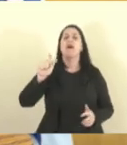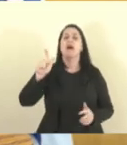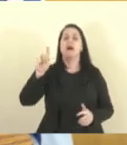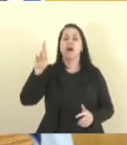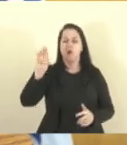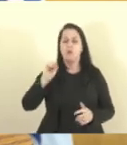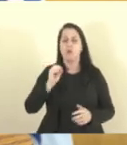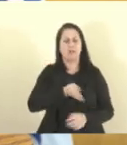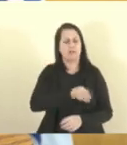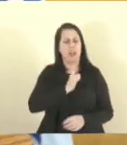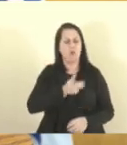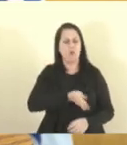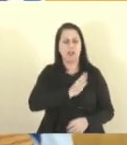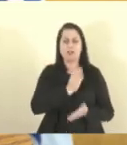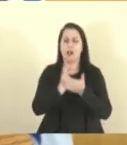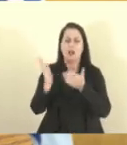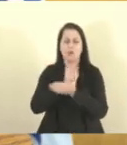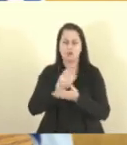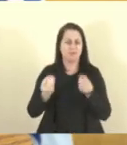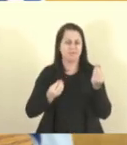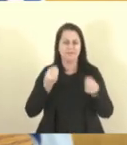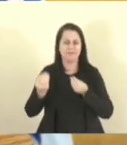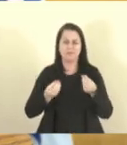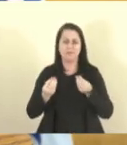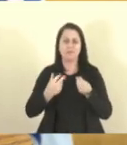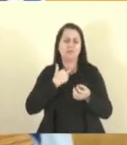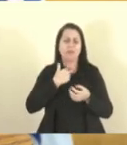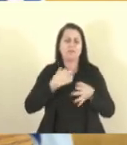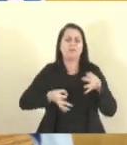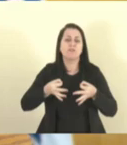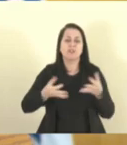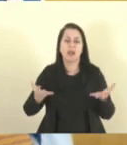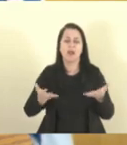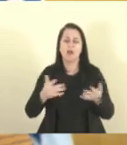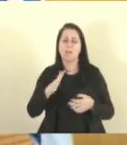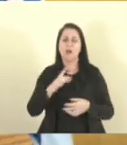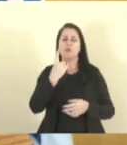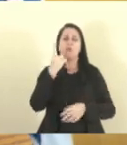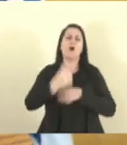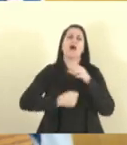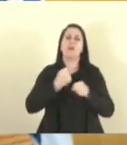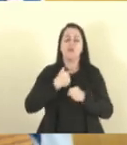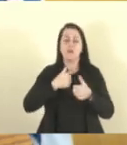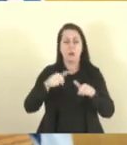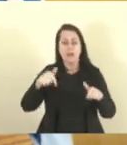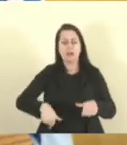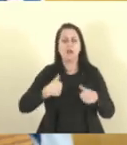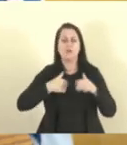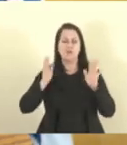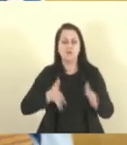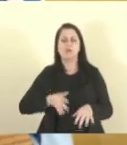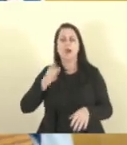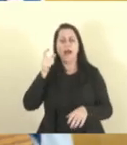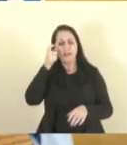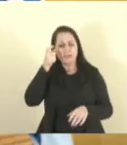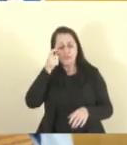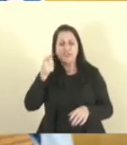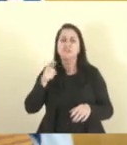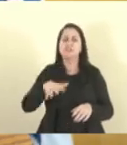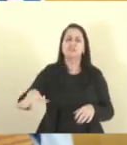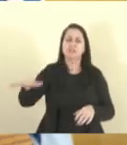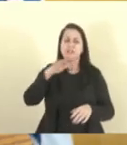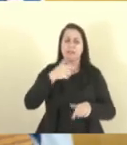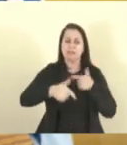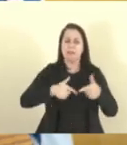de alguns aqui. É realmente injustificável. Tem pouco mais de um ano que eu estou nessa casa e já assisti trabalhos a favor de